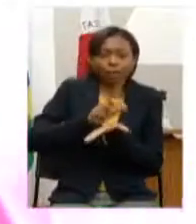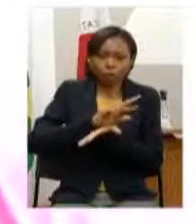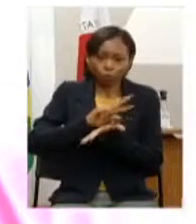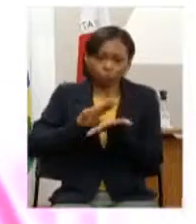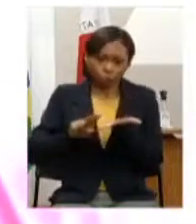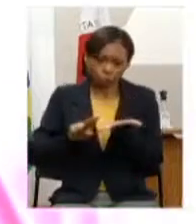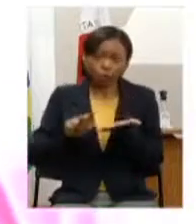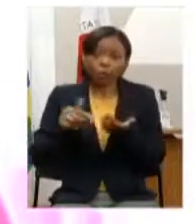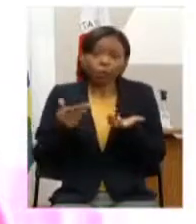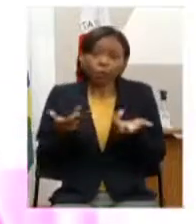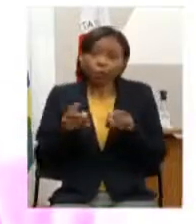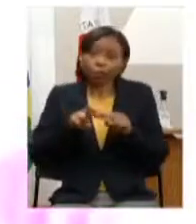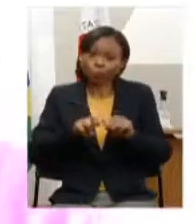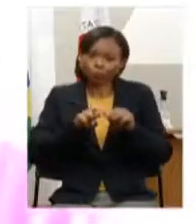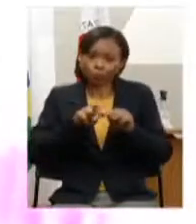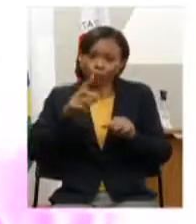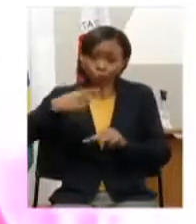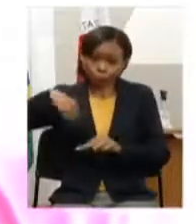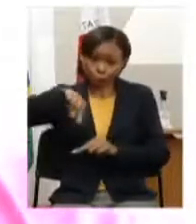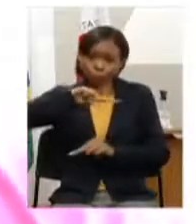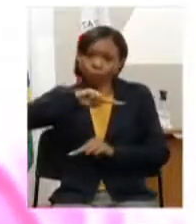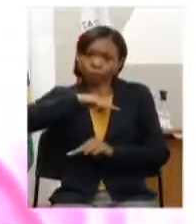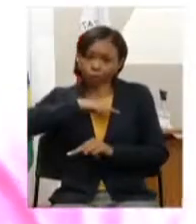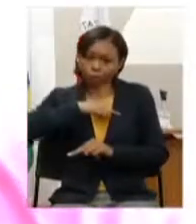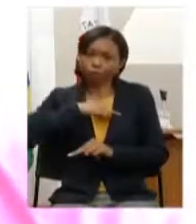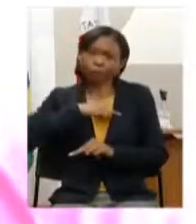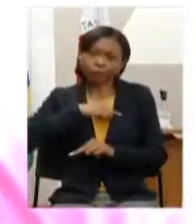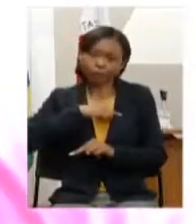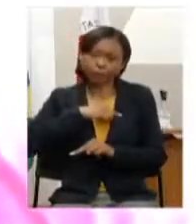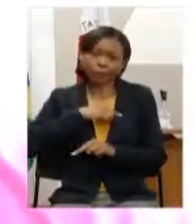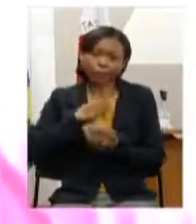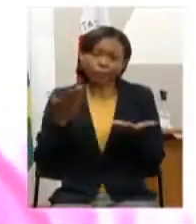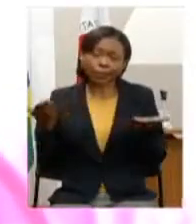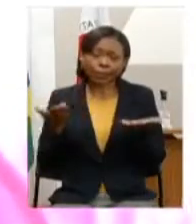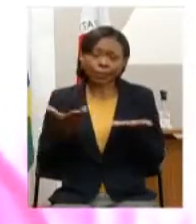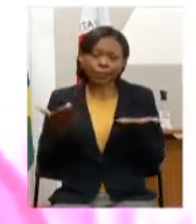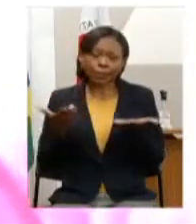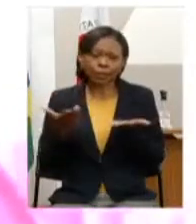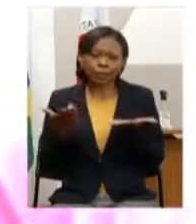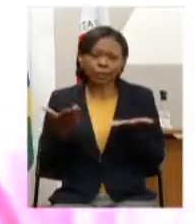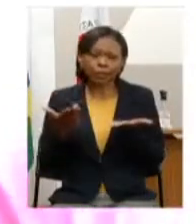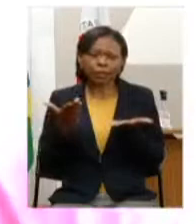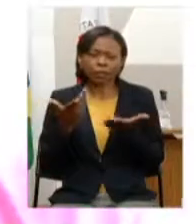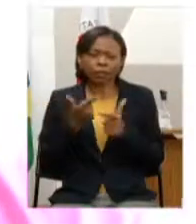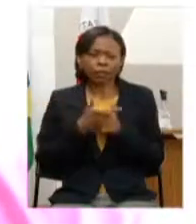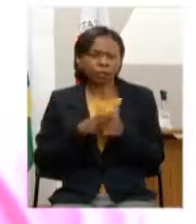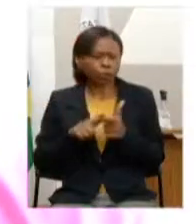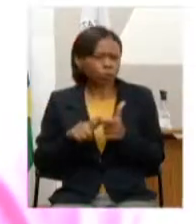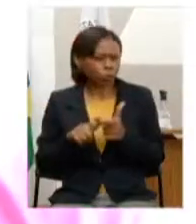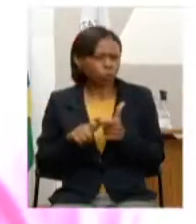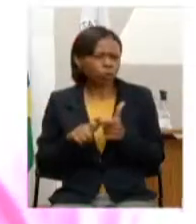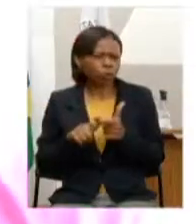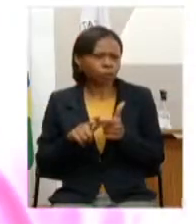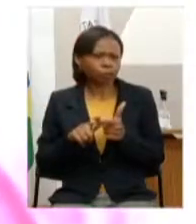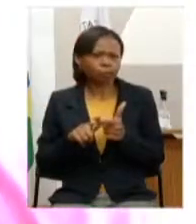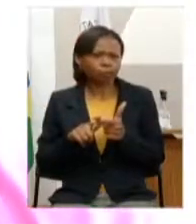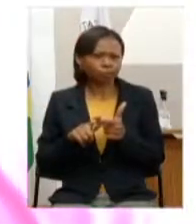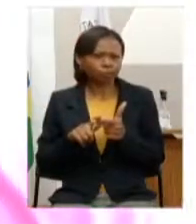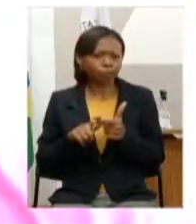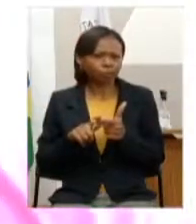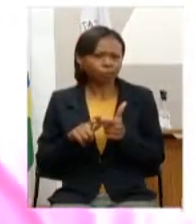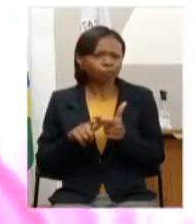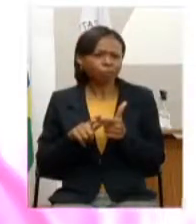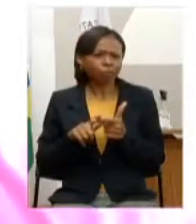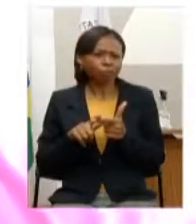a gente então por esse motivo a gente está solicitando essa conversa com o governo mas porque a gente entende que pode transceder a